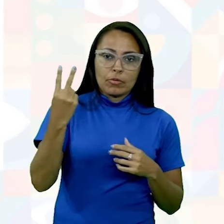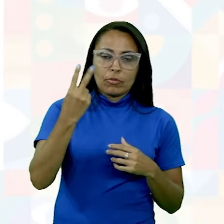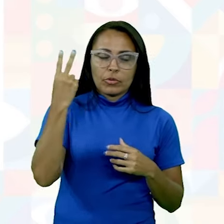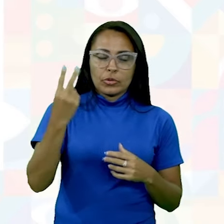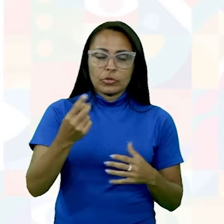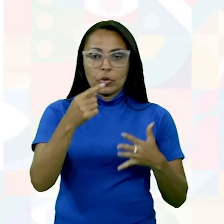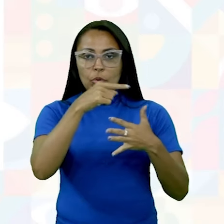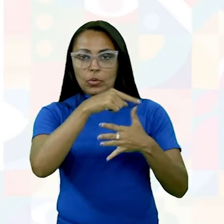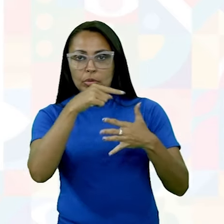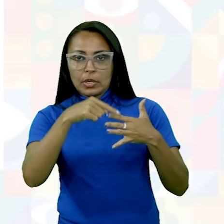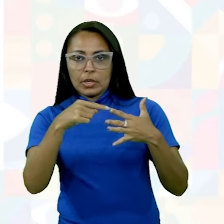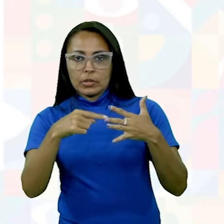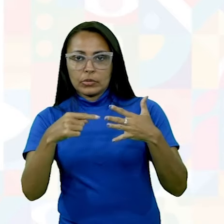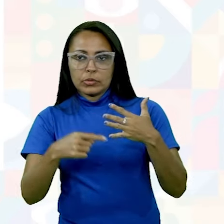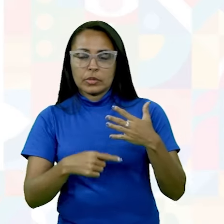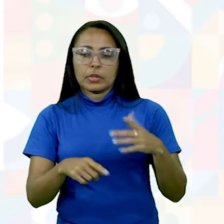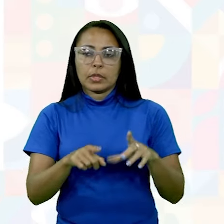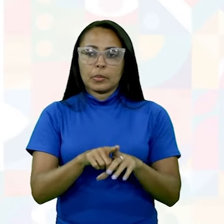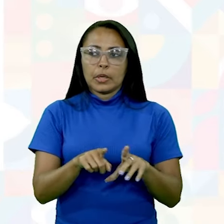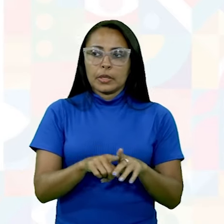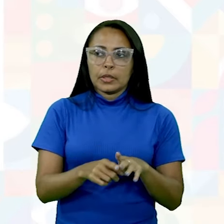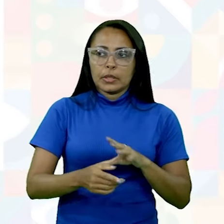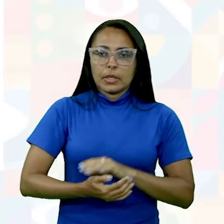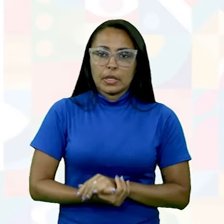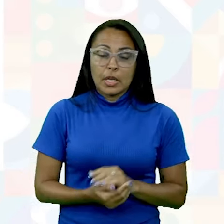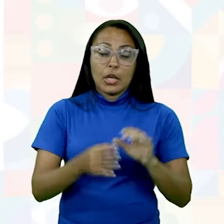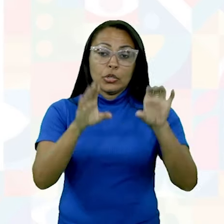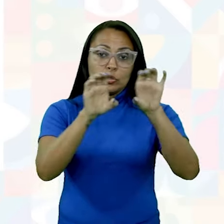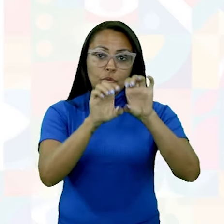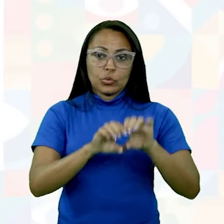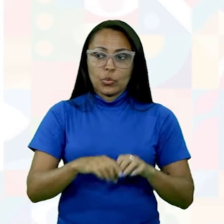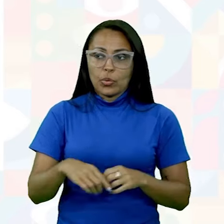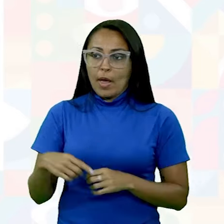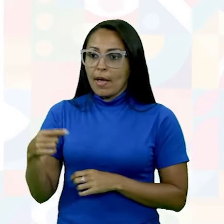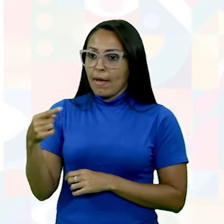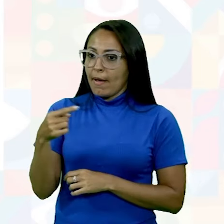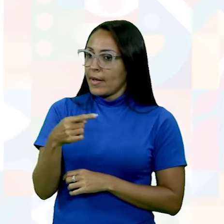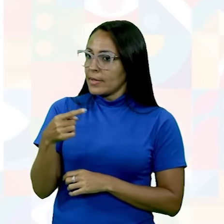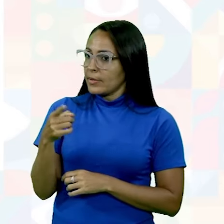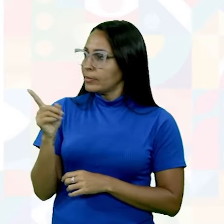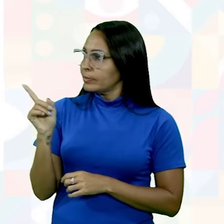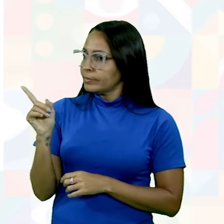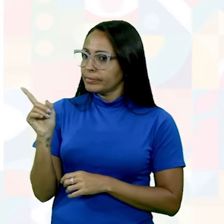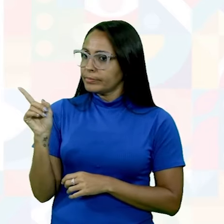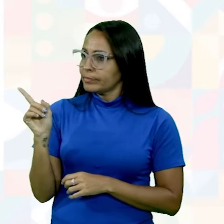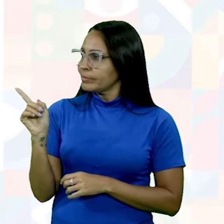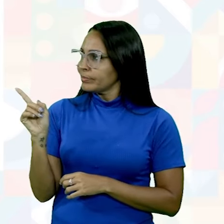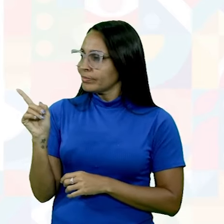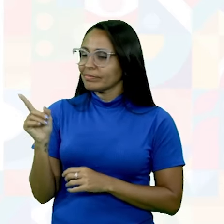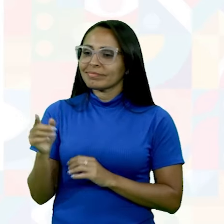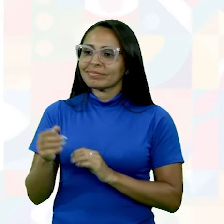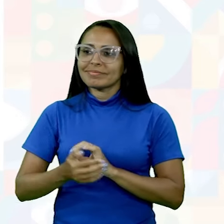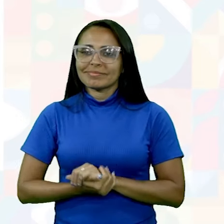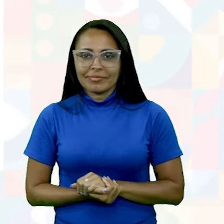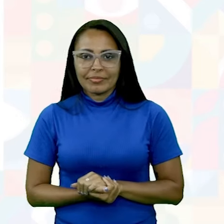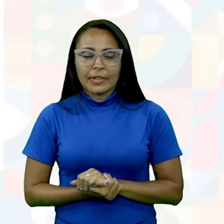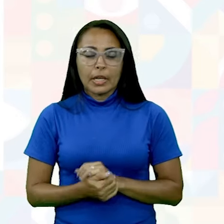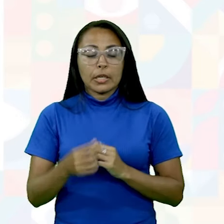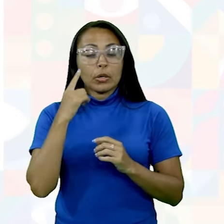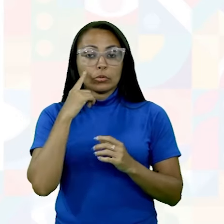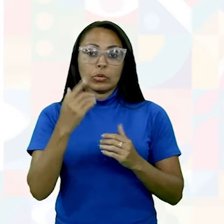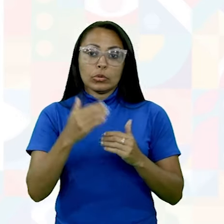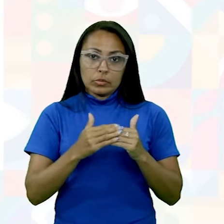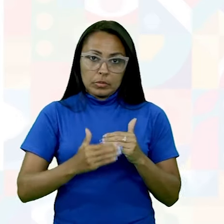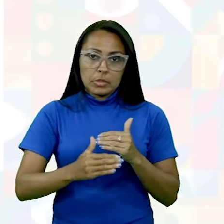desses produtos circulem nessa estrutura chamada cadeia de suprimentos. Portanto, nós iniciamos